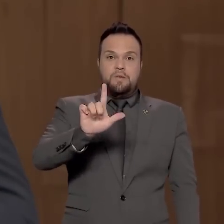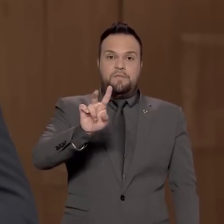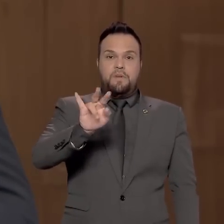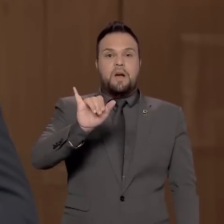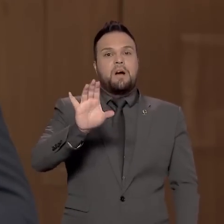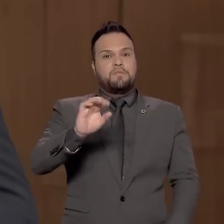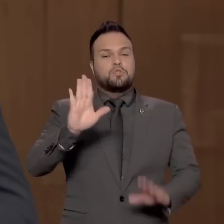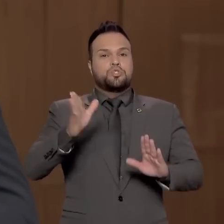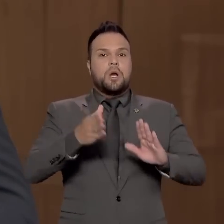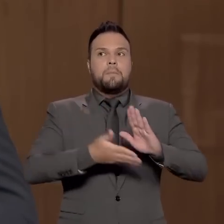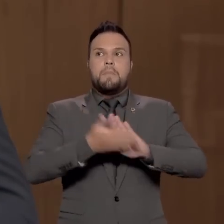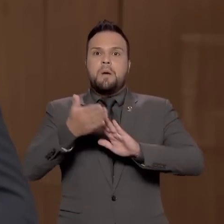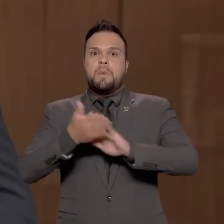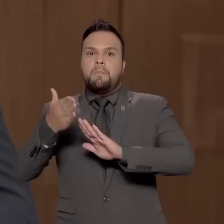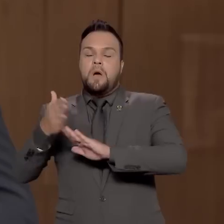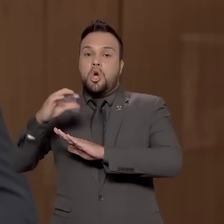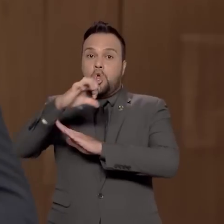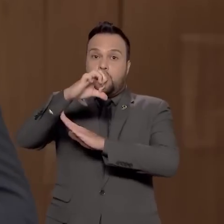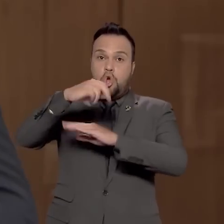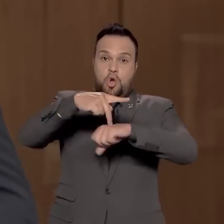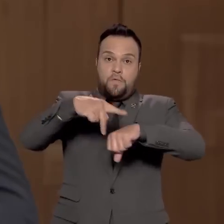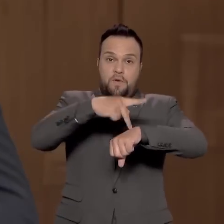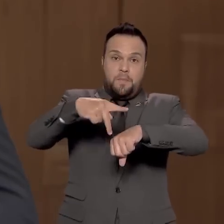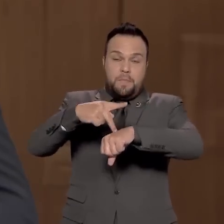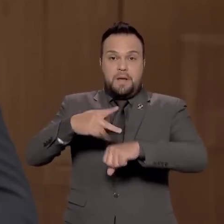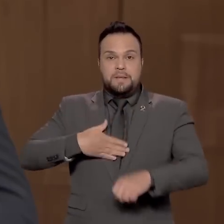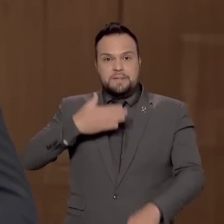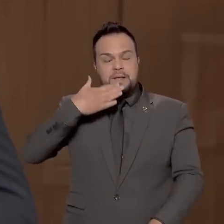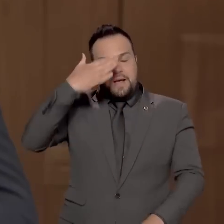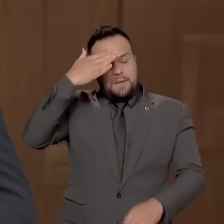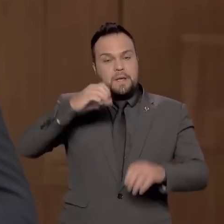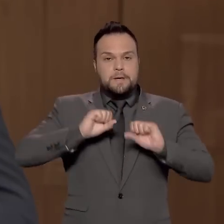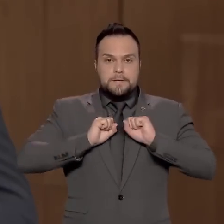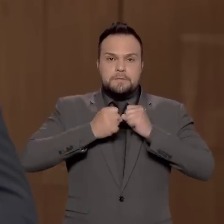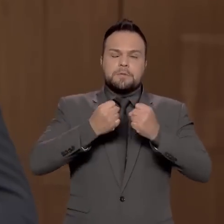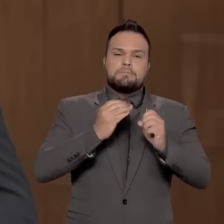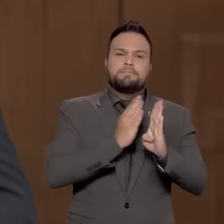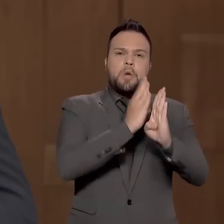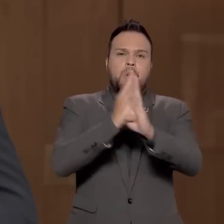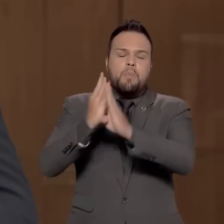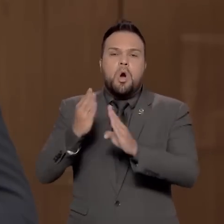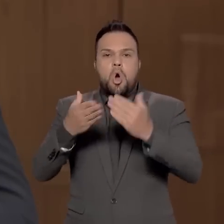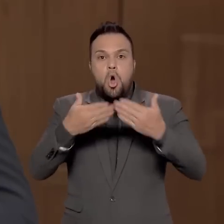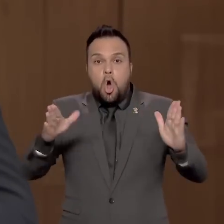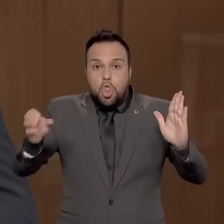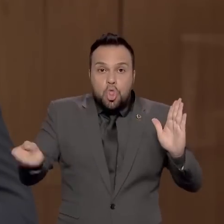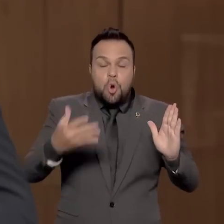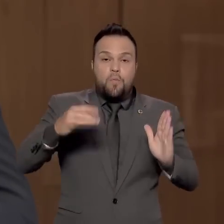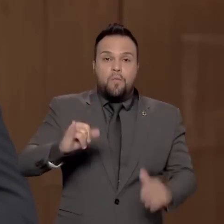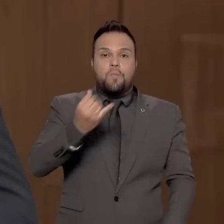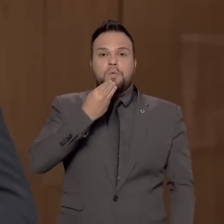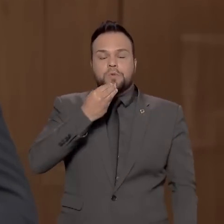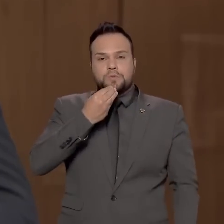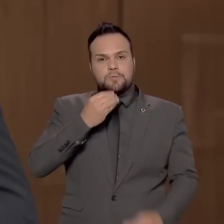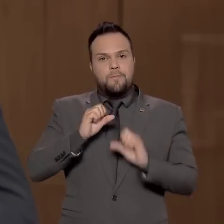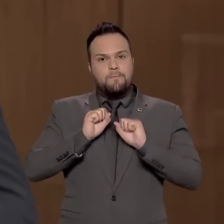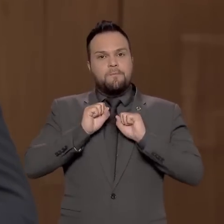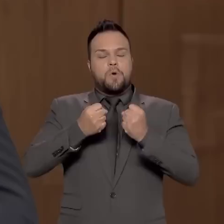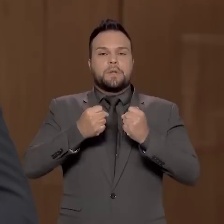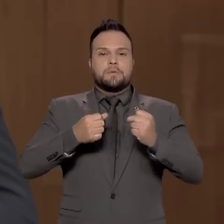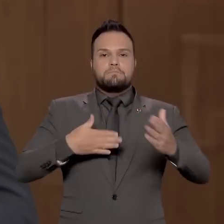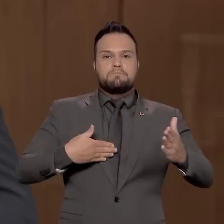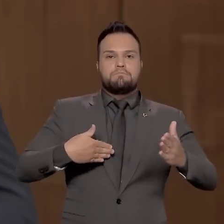missão empresarial a nove países árabes, em esforço de identificação de novas oportunidades para